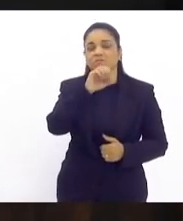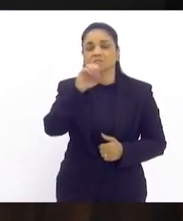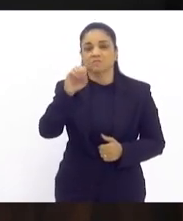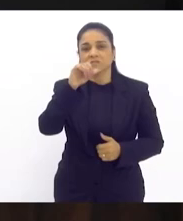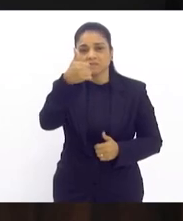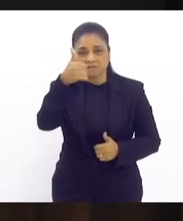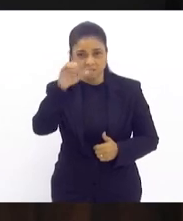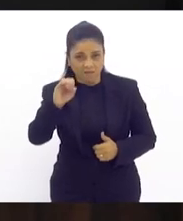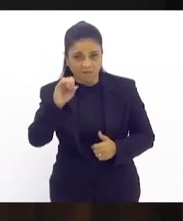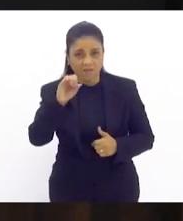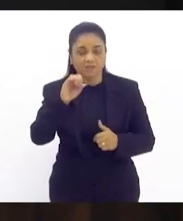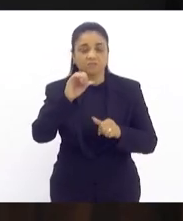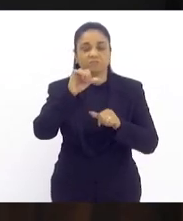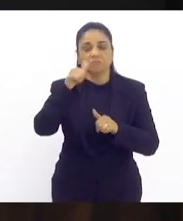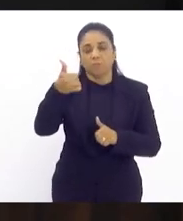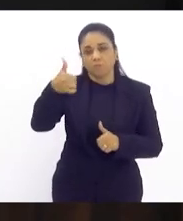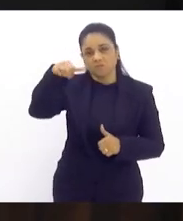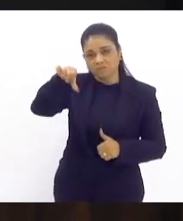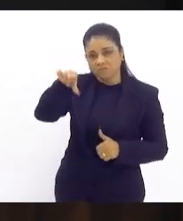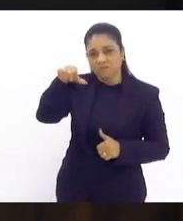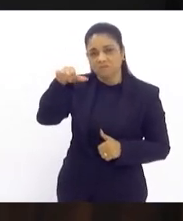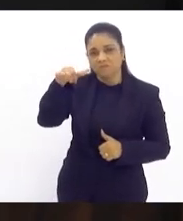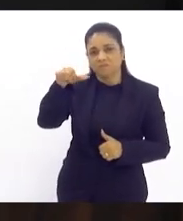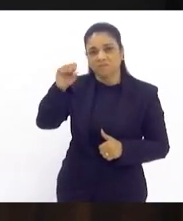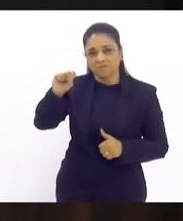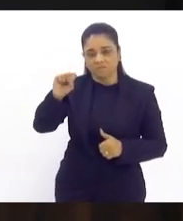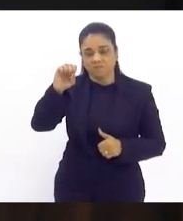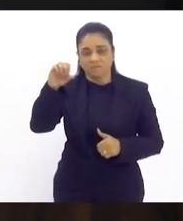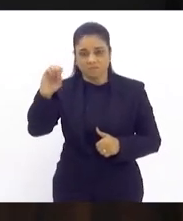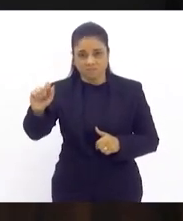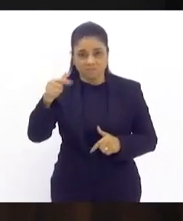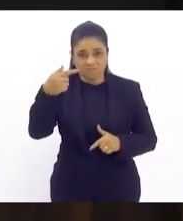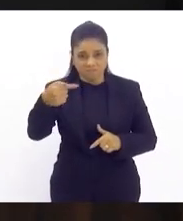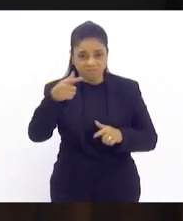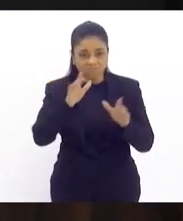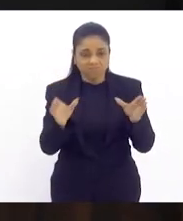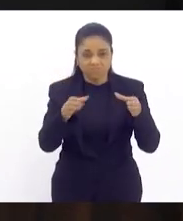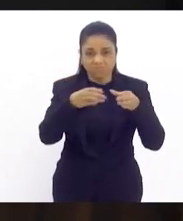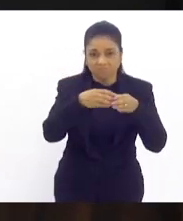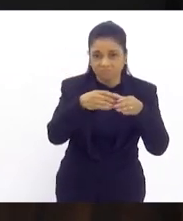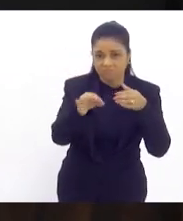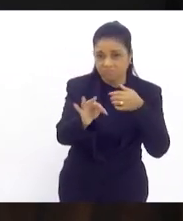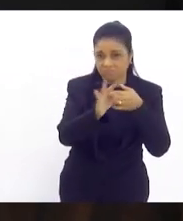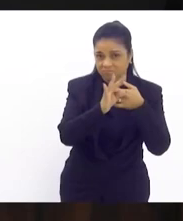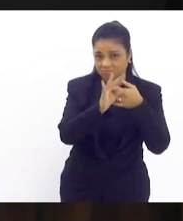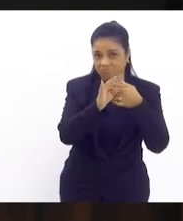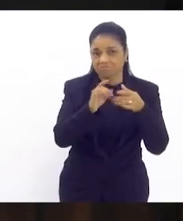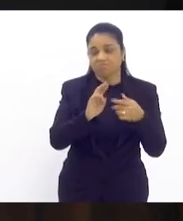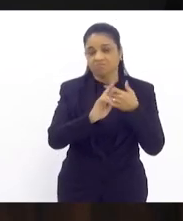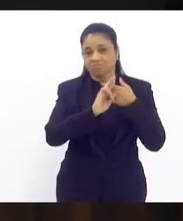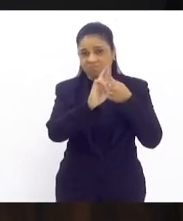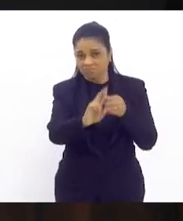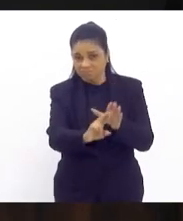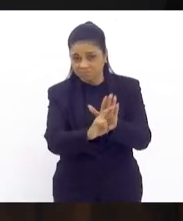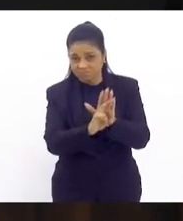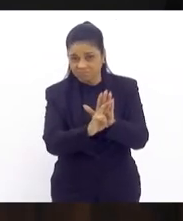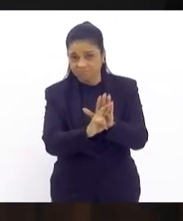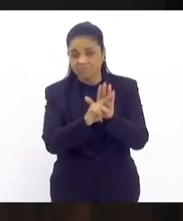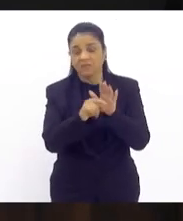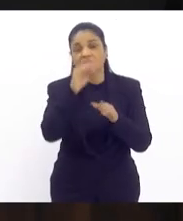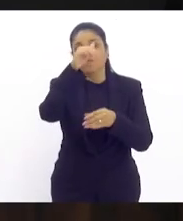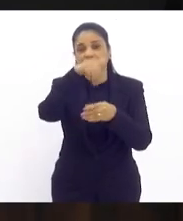para regulamentar a constituição e o funcionamento das frentes parlamentares em votação